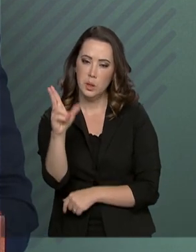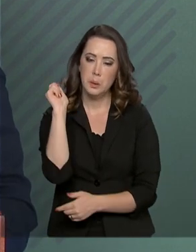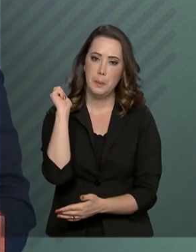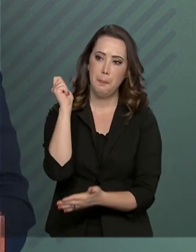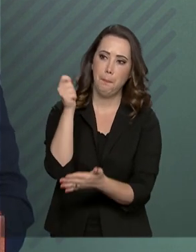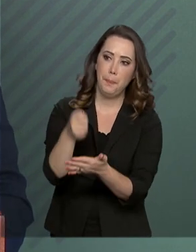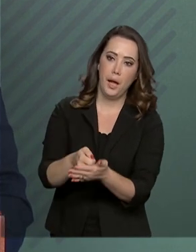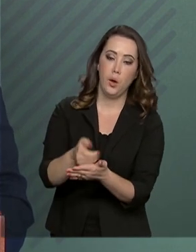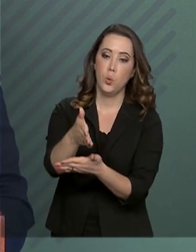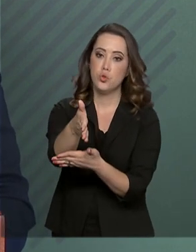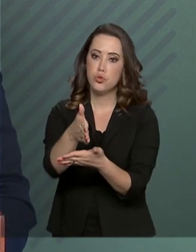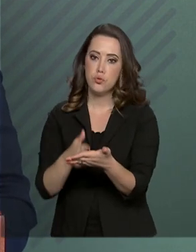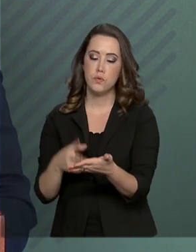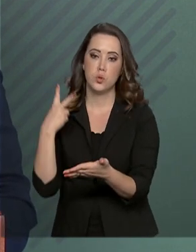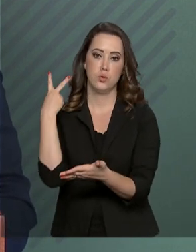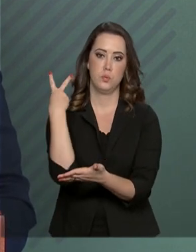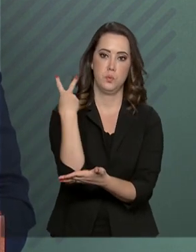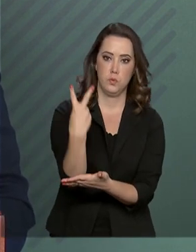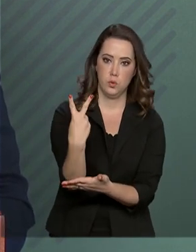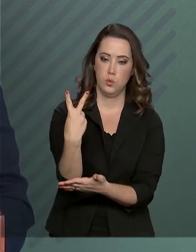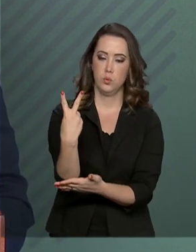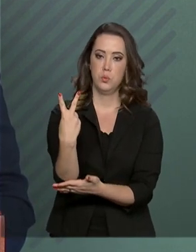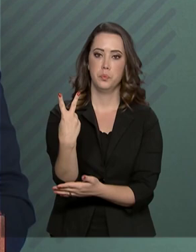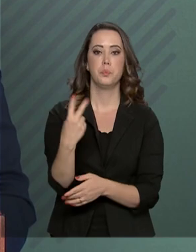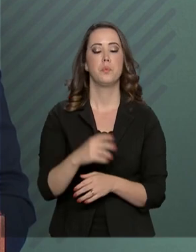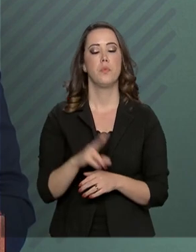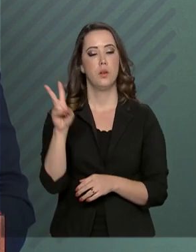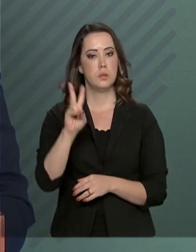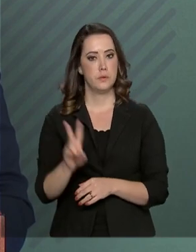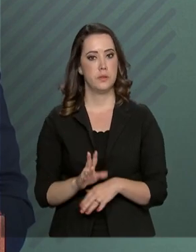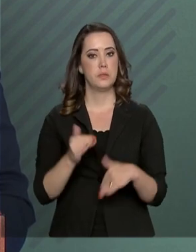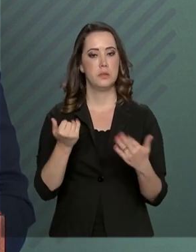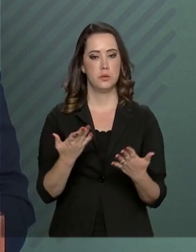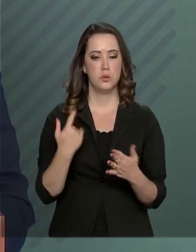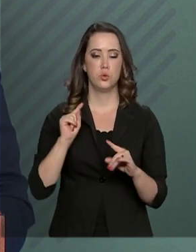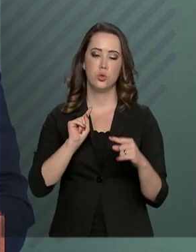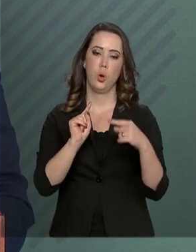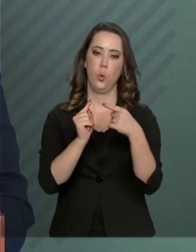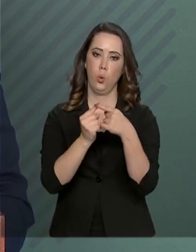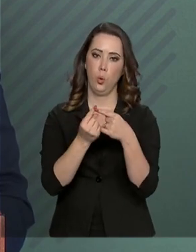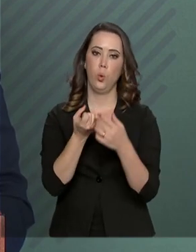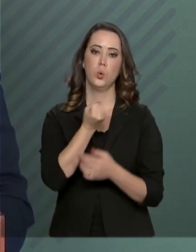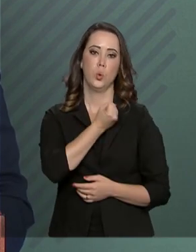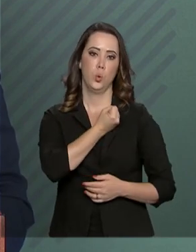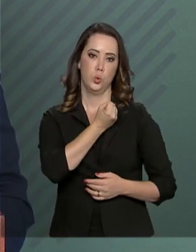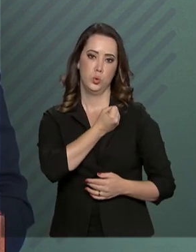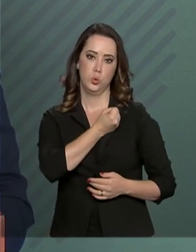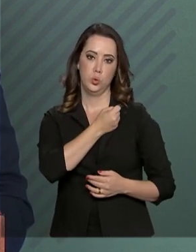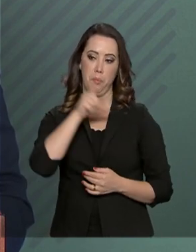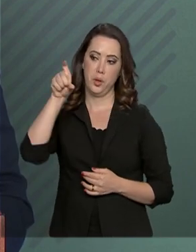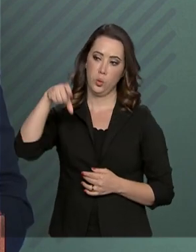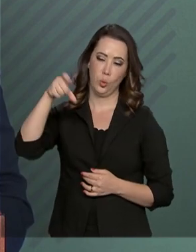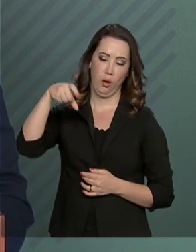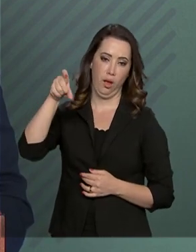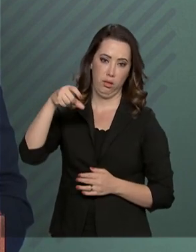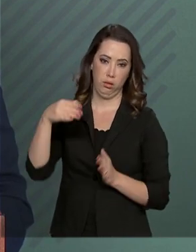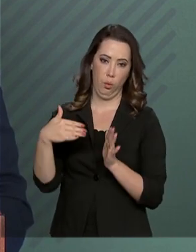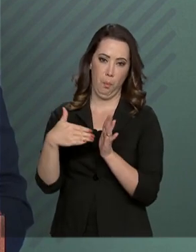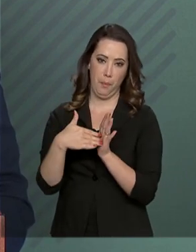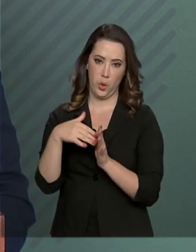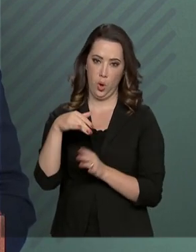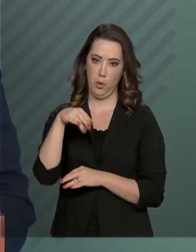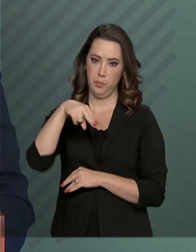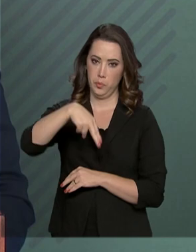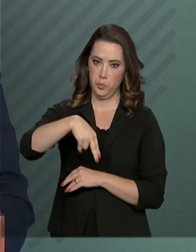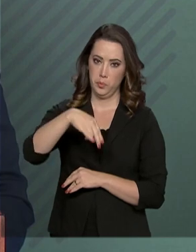será dividido e pago em duas parcelas, seguindo o calendário de escalonamento dos benefícios sociais,